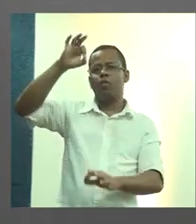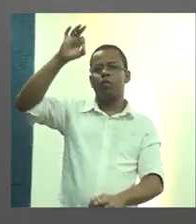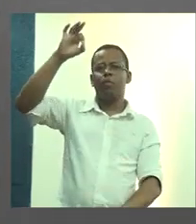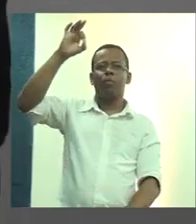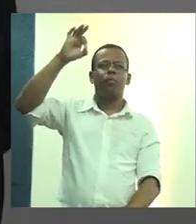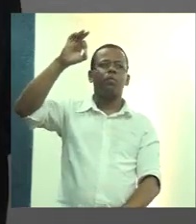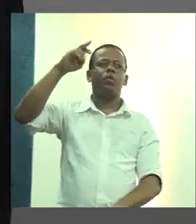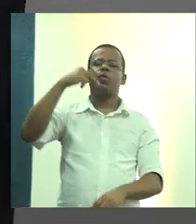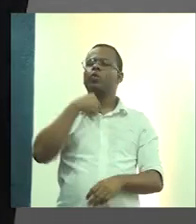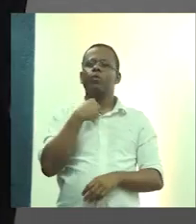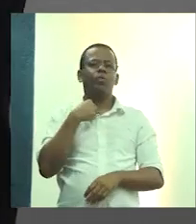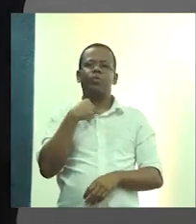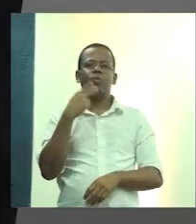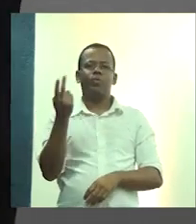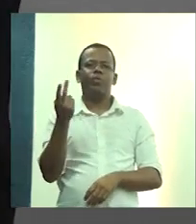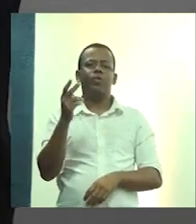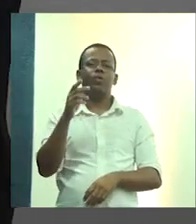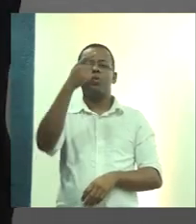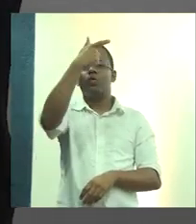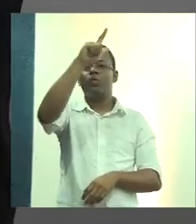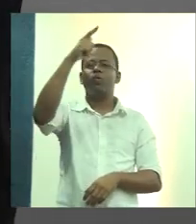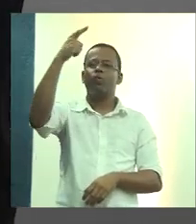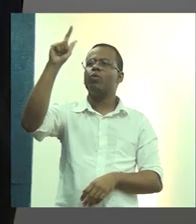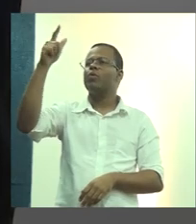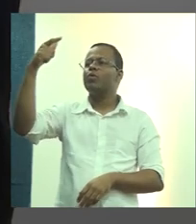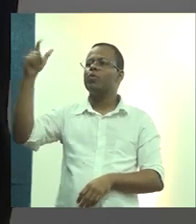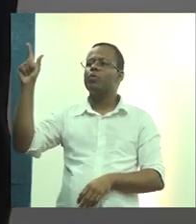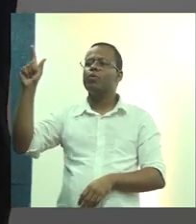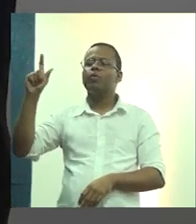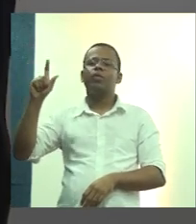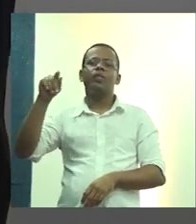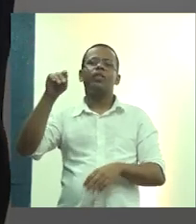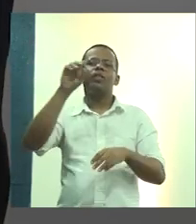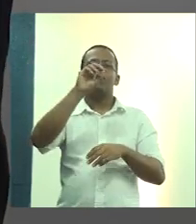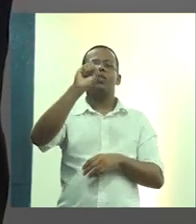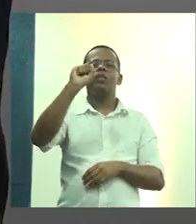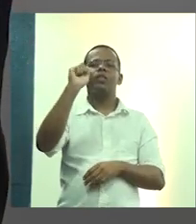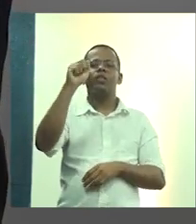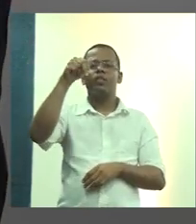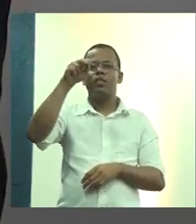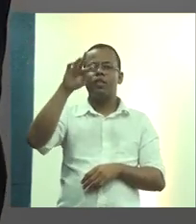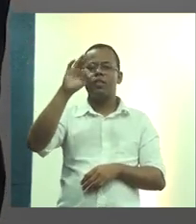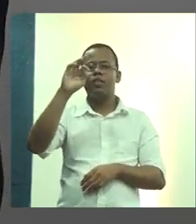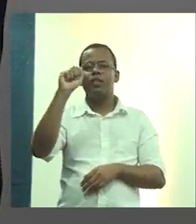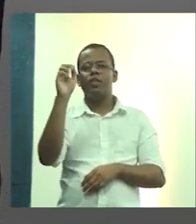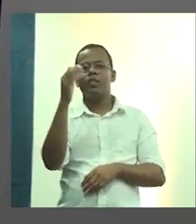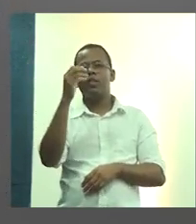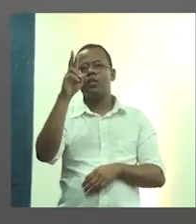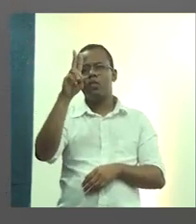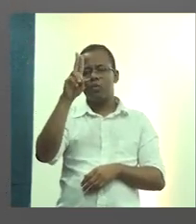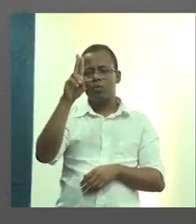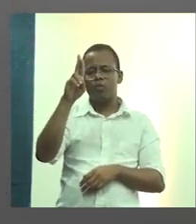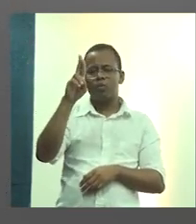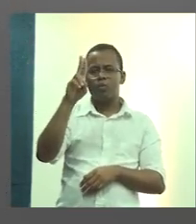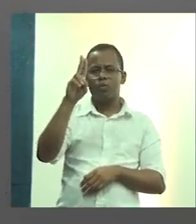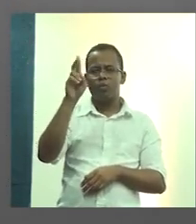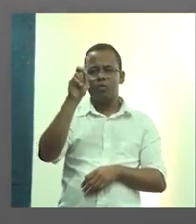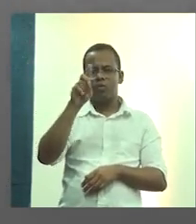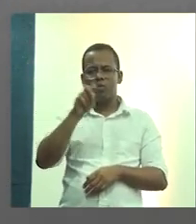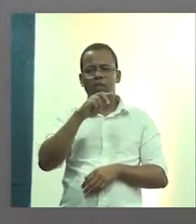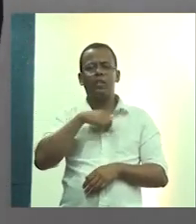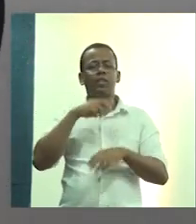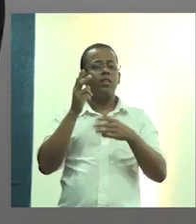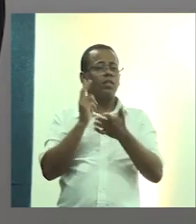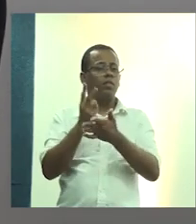não vou fazer isso. E outras situações em Santa Cruz do Sul e Lajeado. Sempre são ações